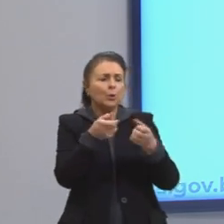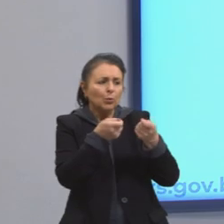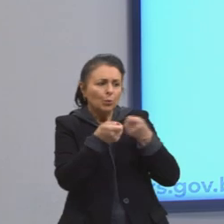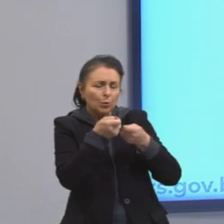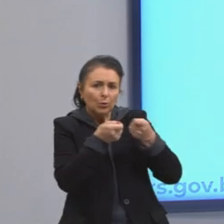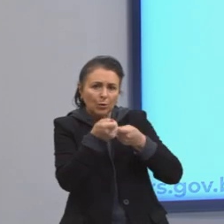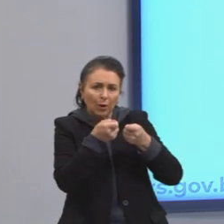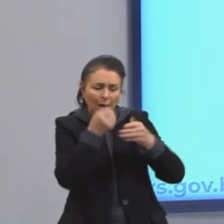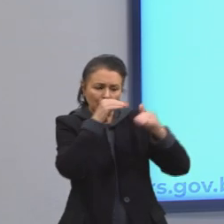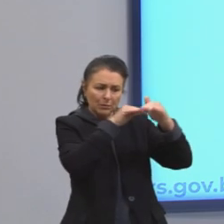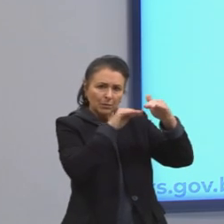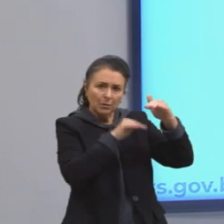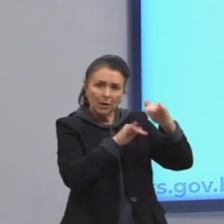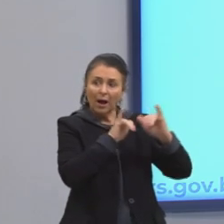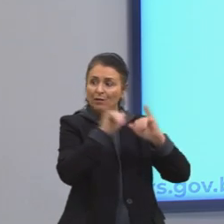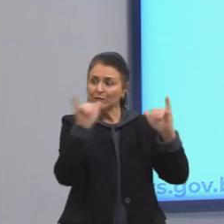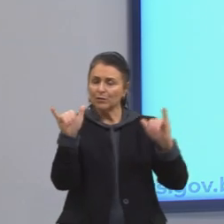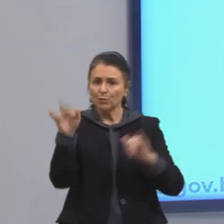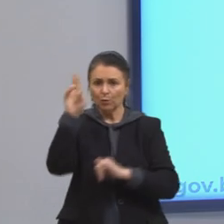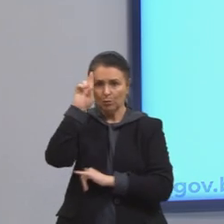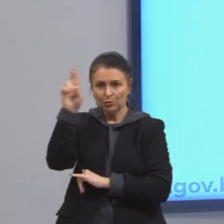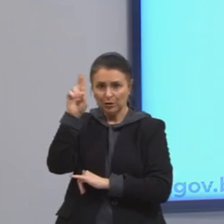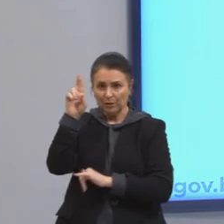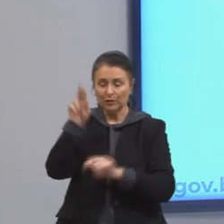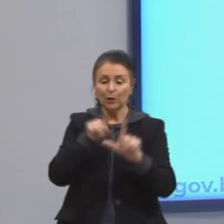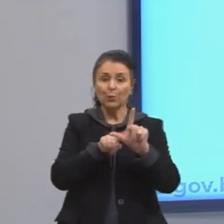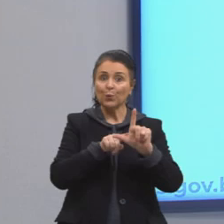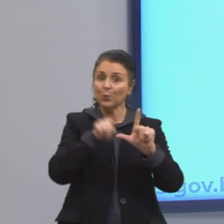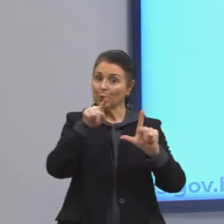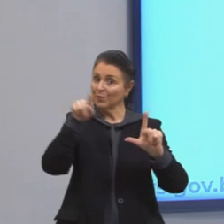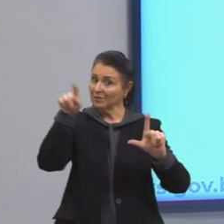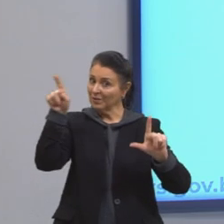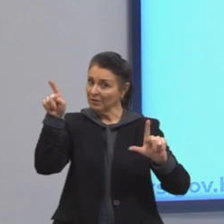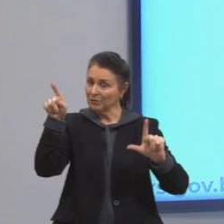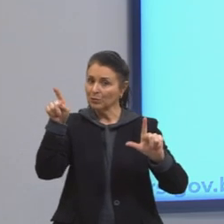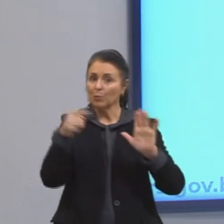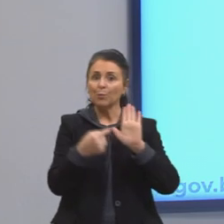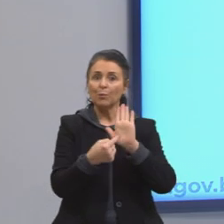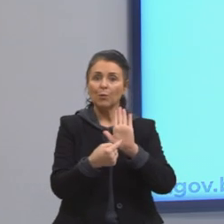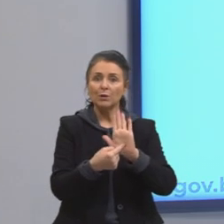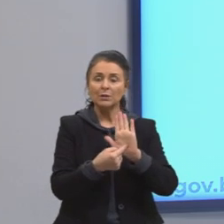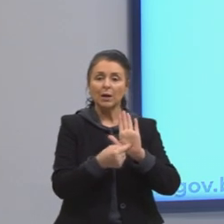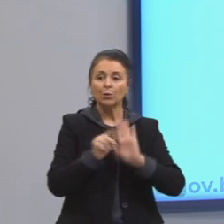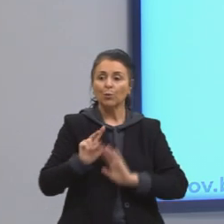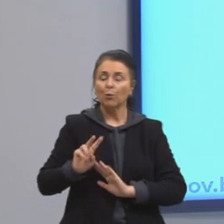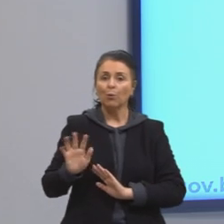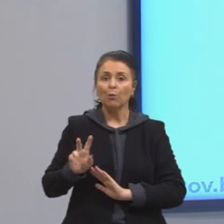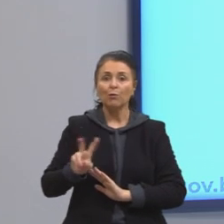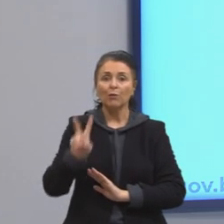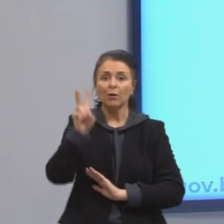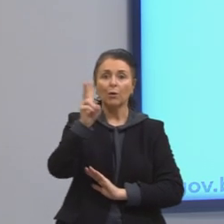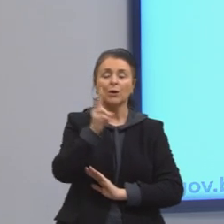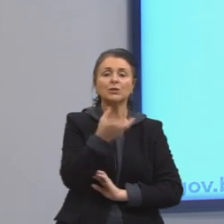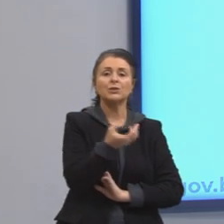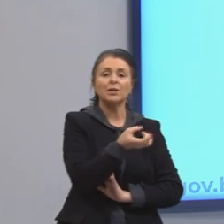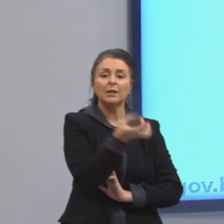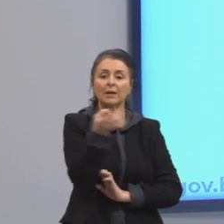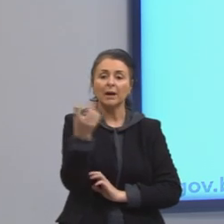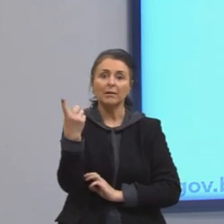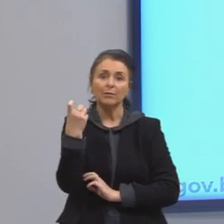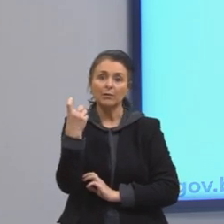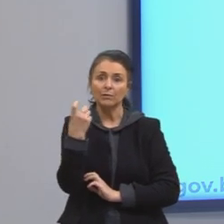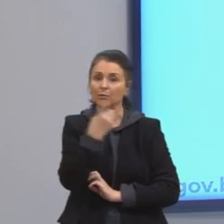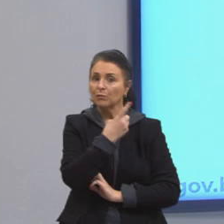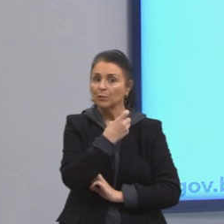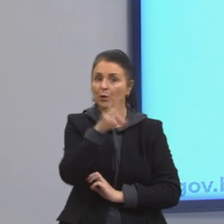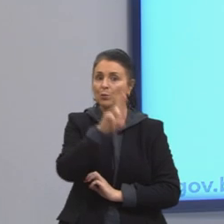estoque encaminhou ao gerente os registros gráficos, descrevendo os preços unitários de cada perfume, em real, e a